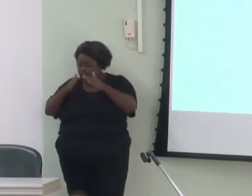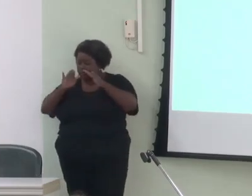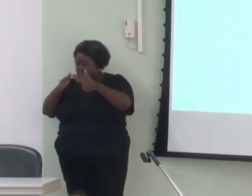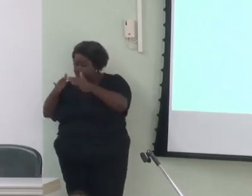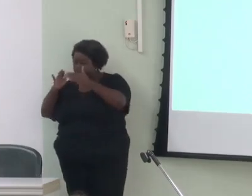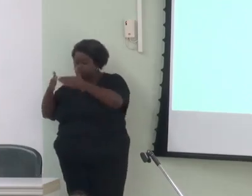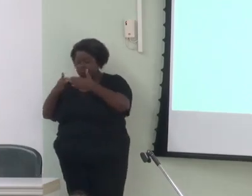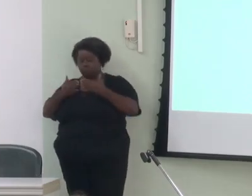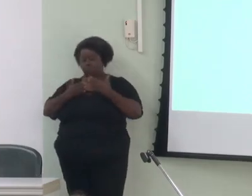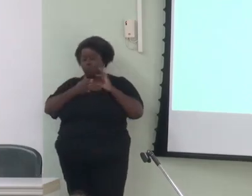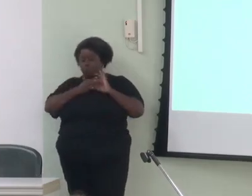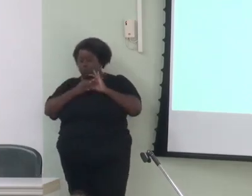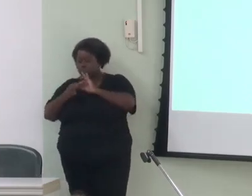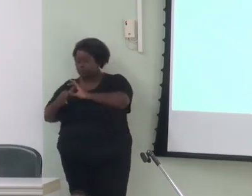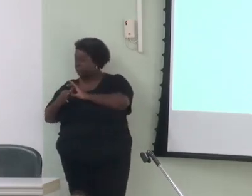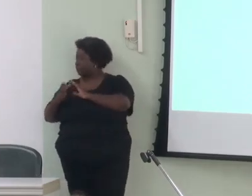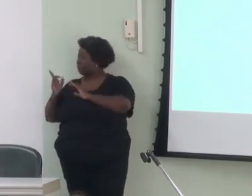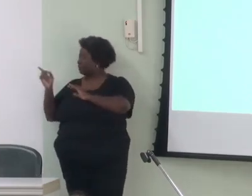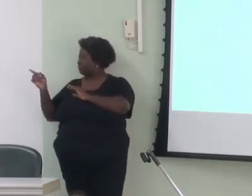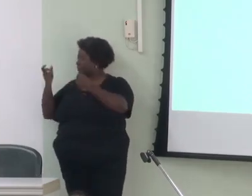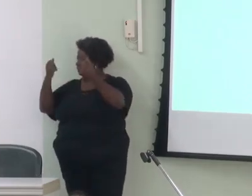contextuais sobre as quais você falou.